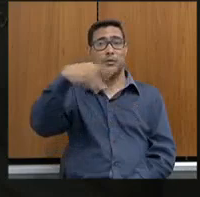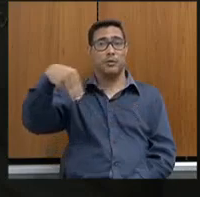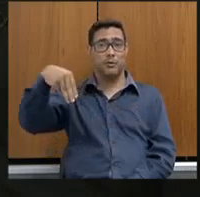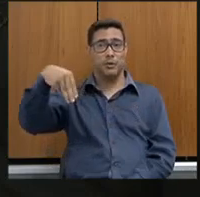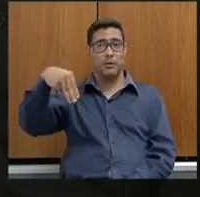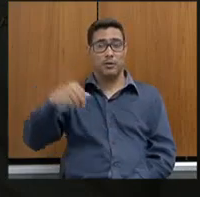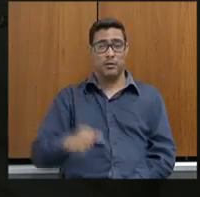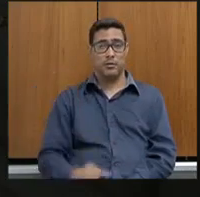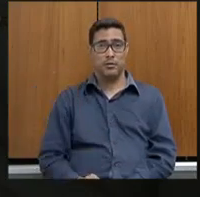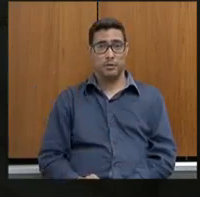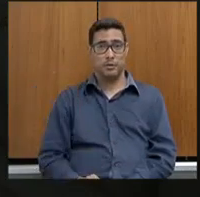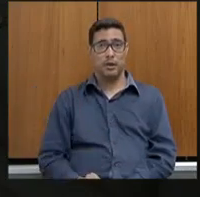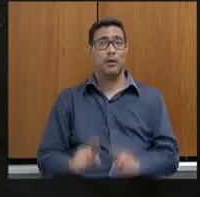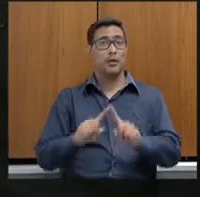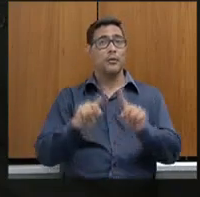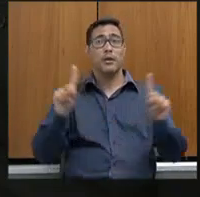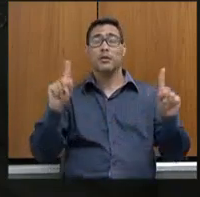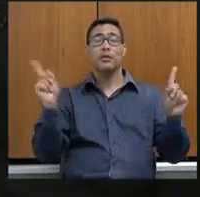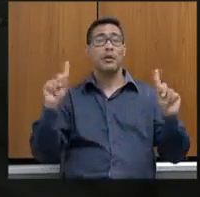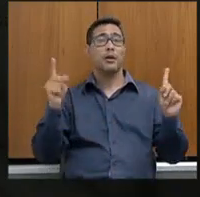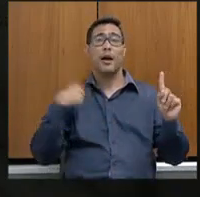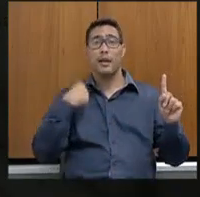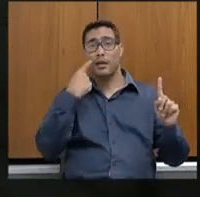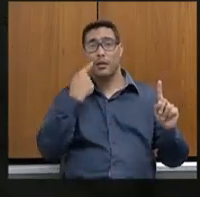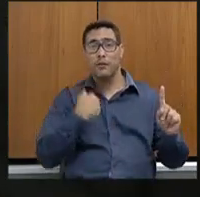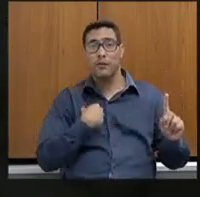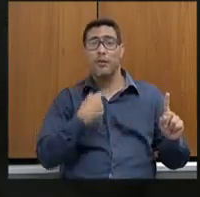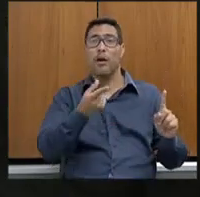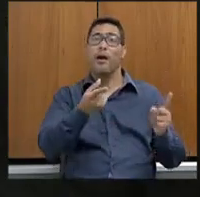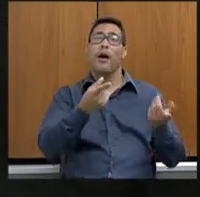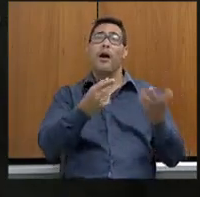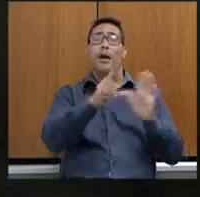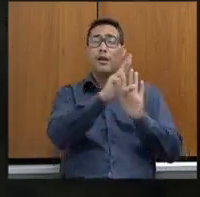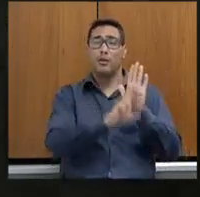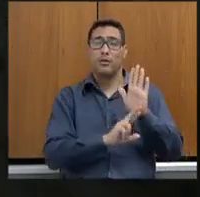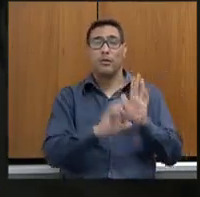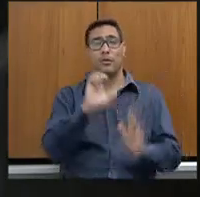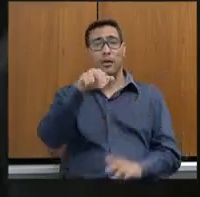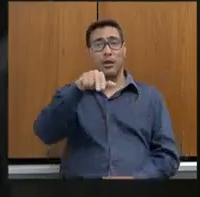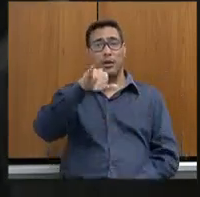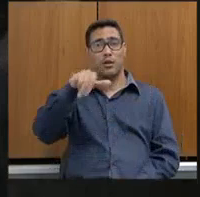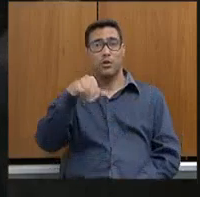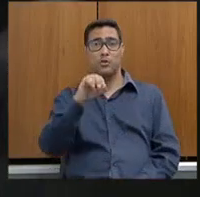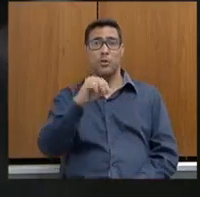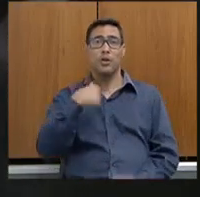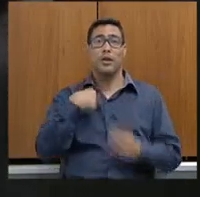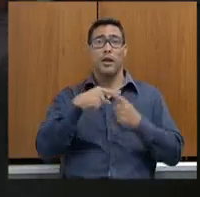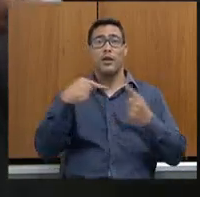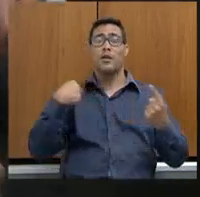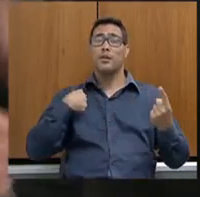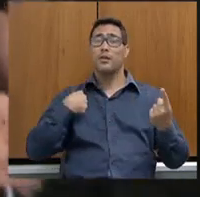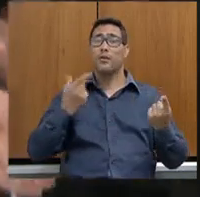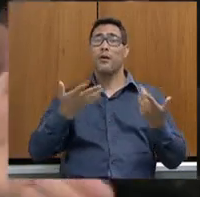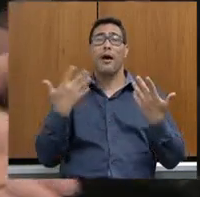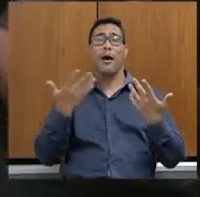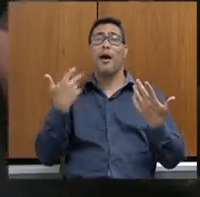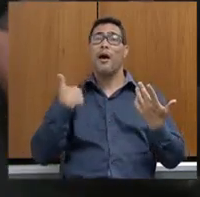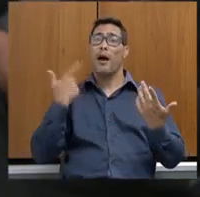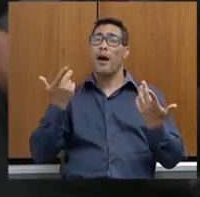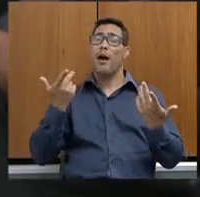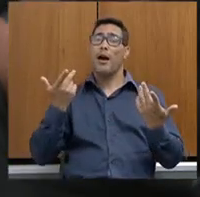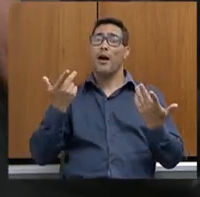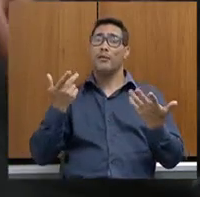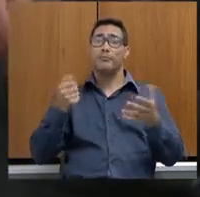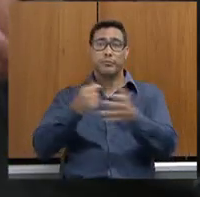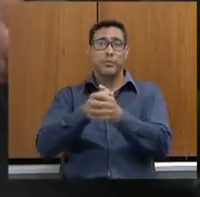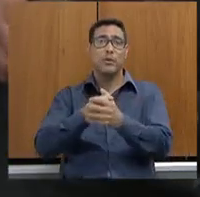Ah, não, ele invocou a resolução do CNJ, porque isso viola a privacidade do preso. Mas o preso, na hora que foi aceitar a